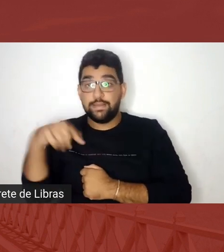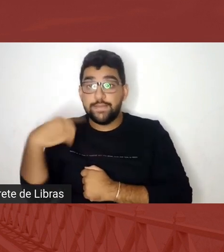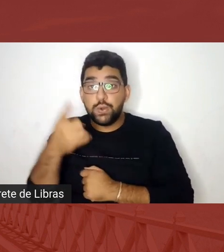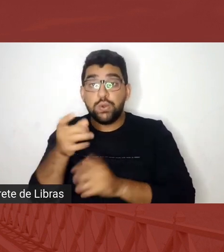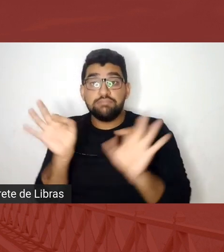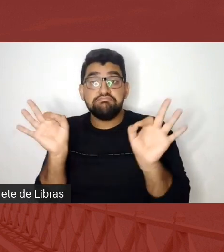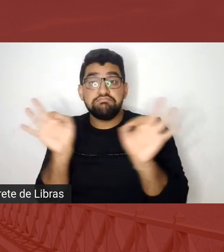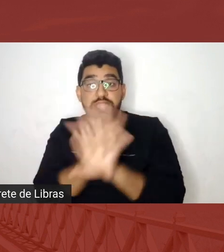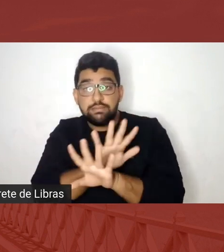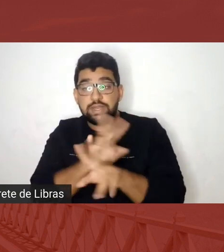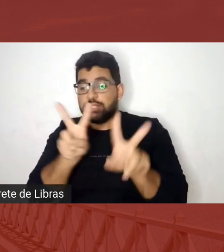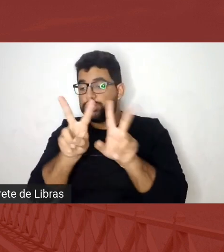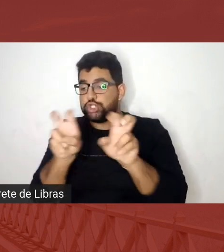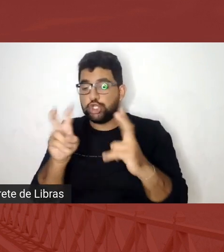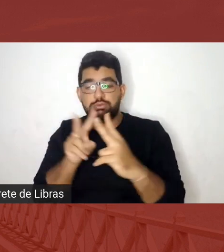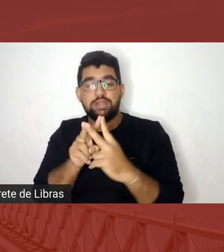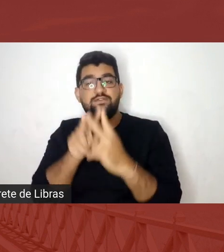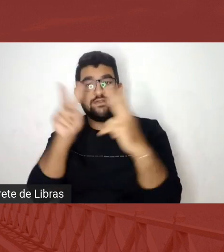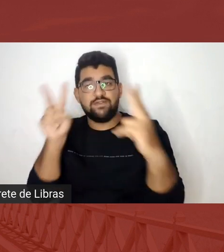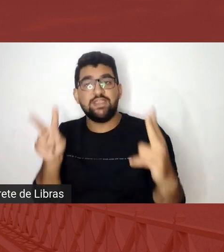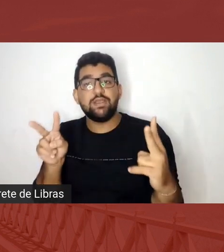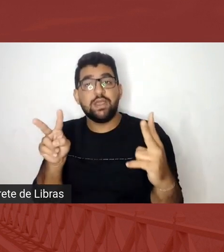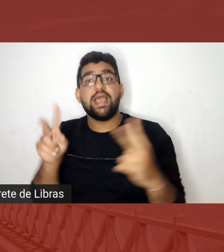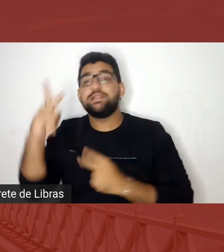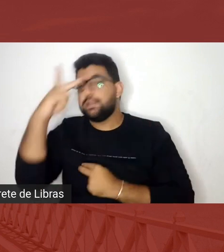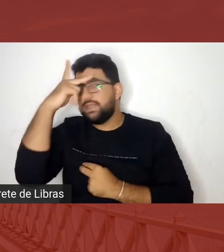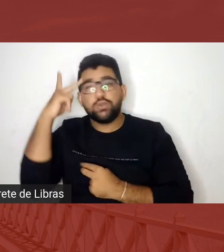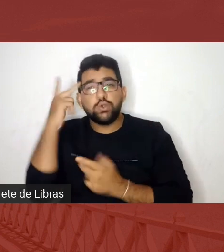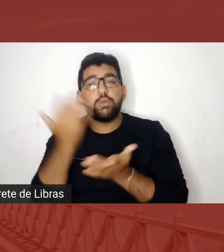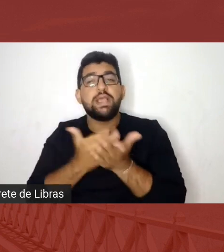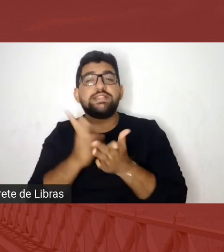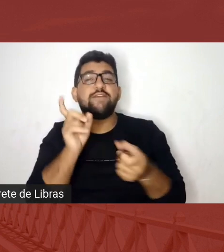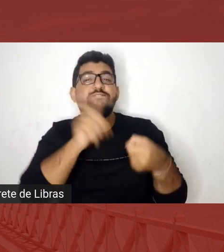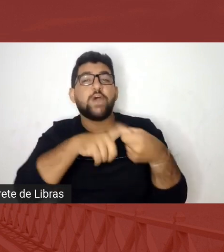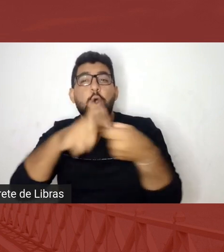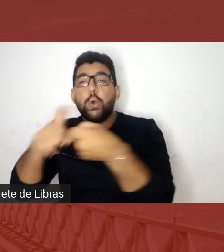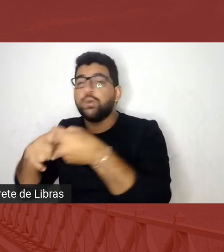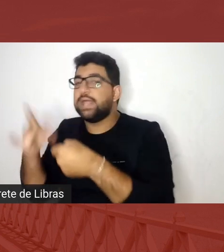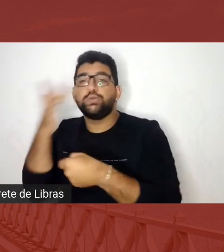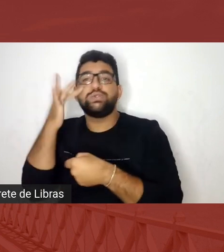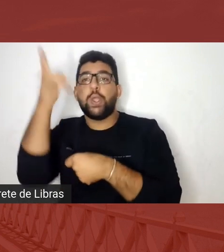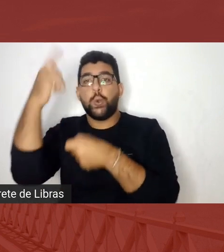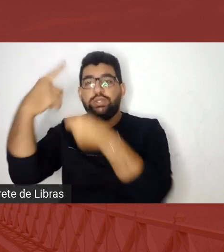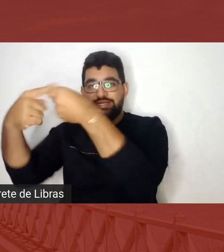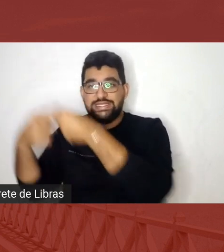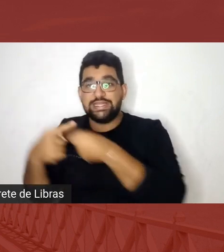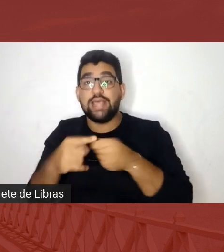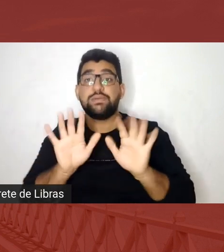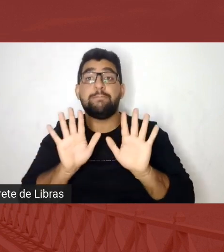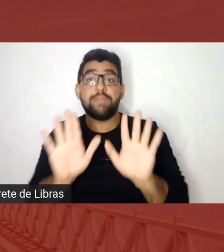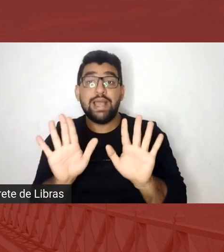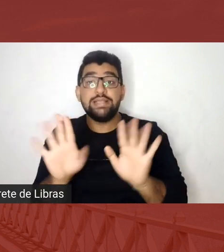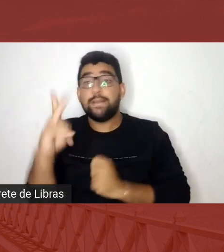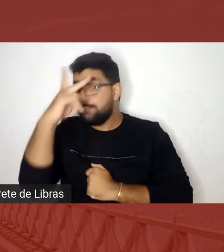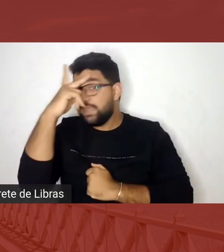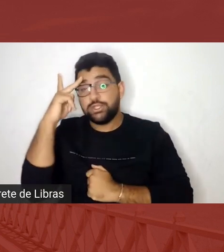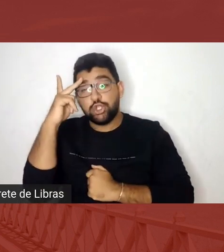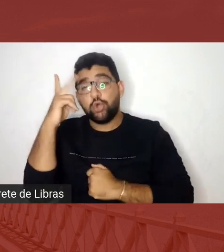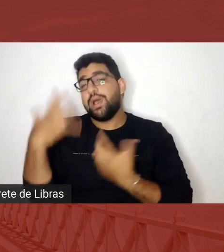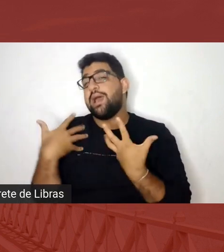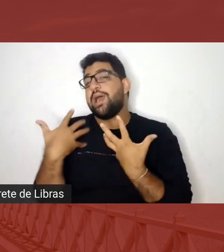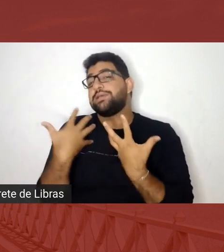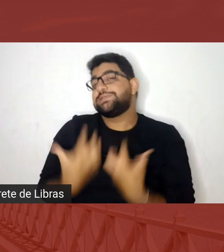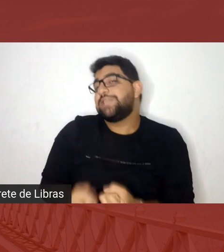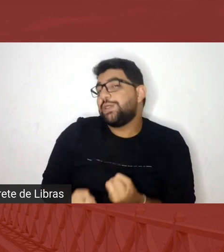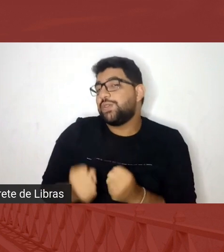online, as pessoas iriam voltar, não sei como é que tá em outros lugares, né, mas a a pessoa até incomodou com a questão online,